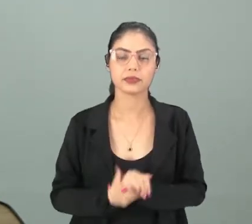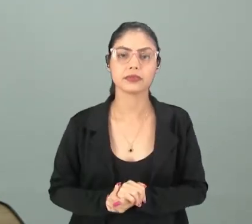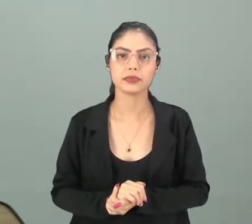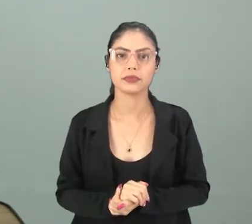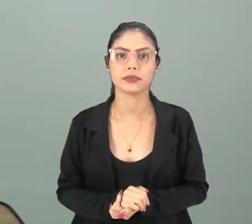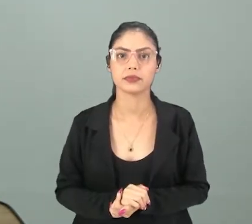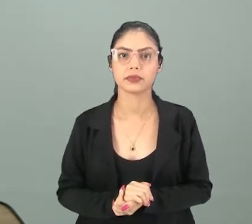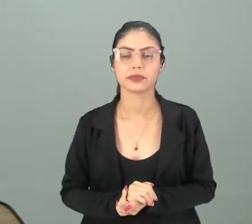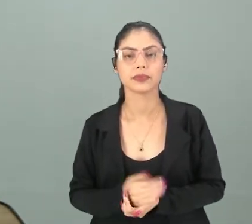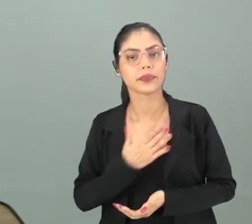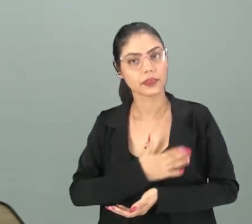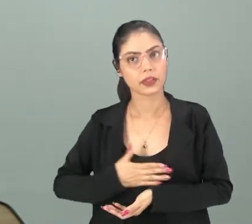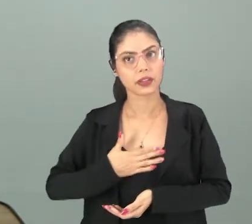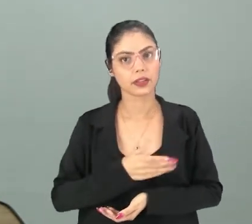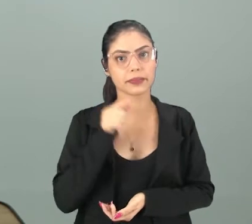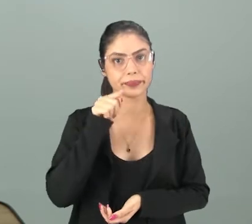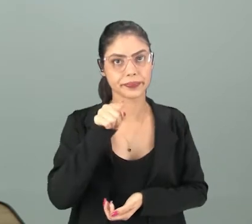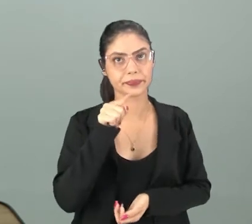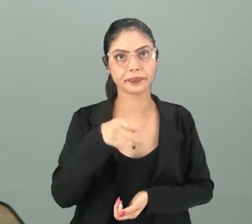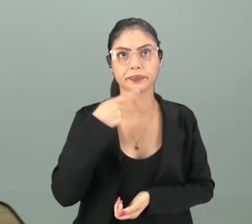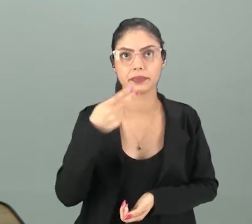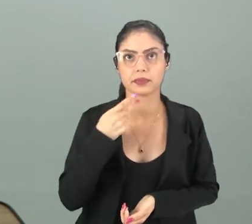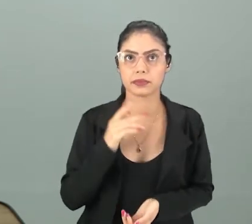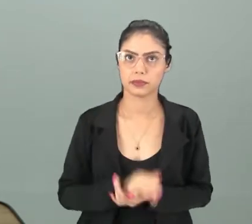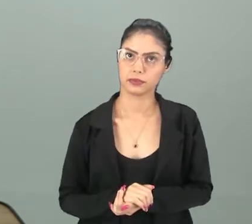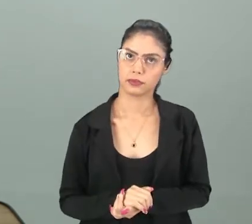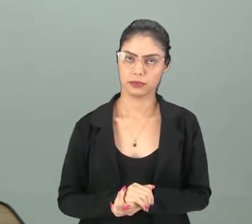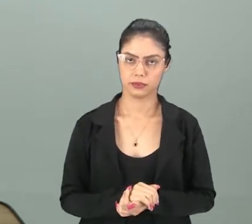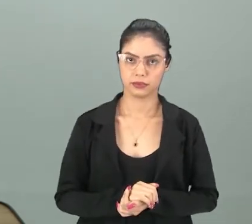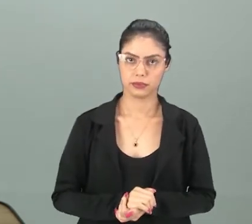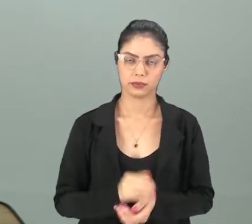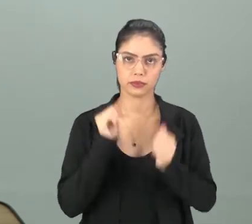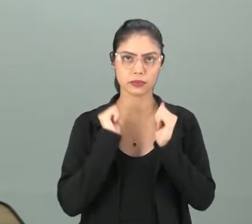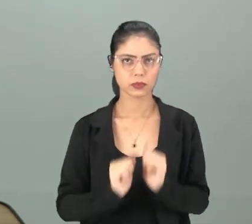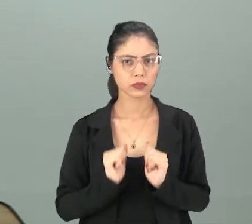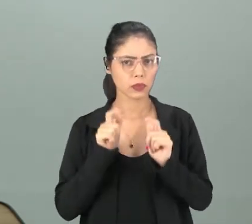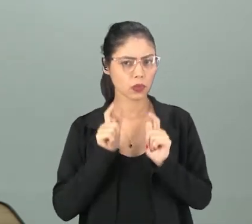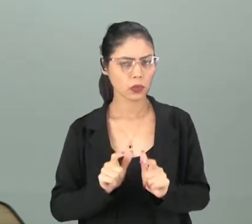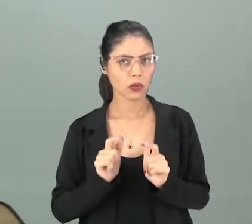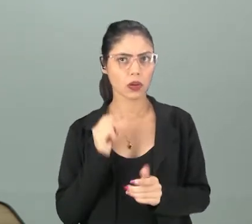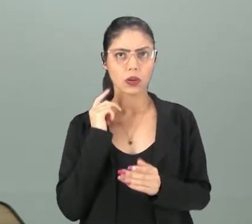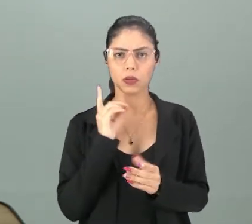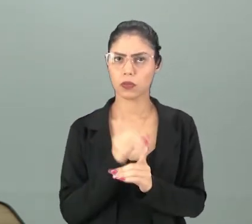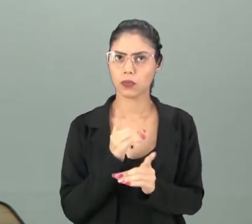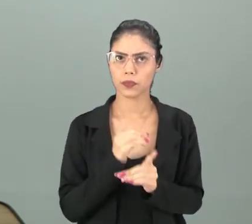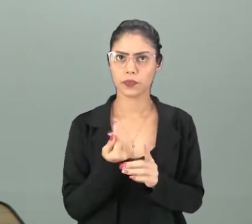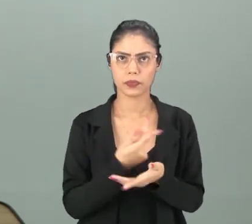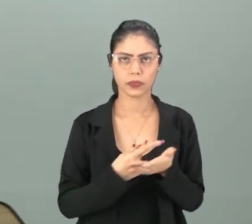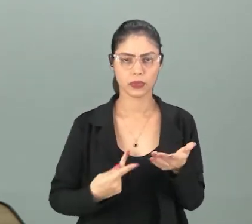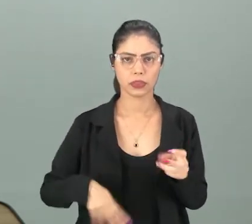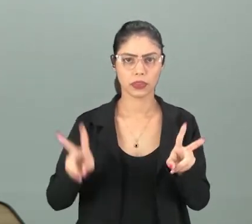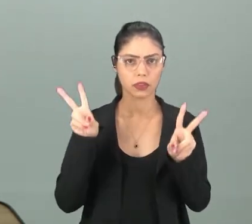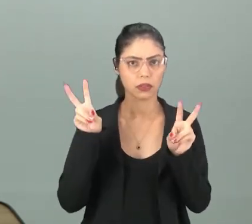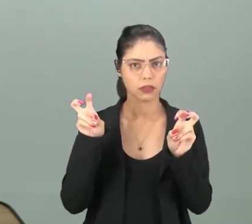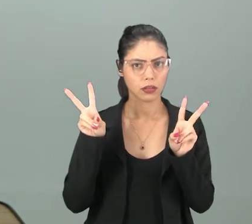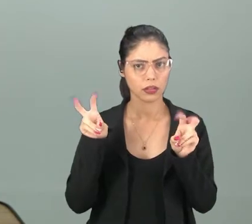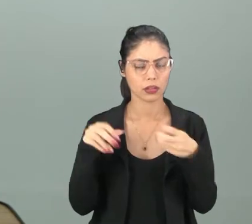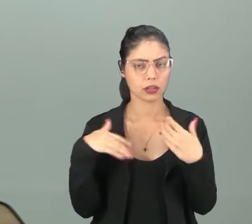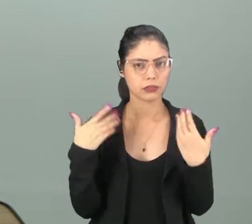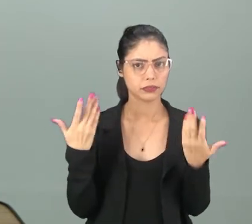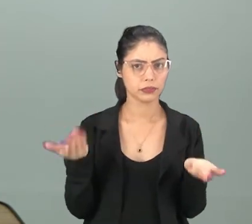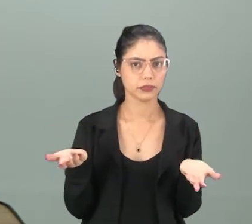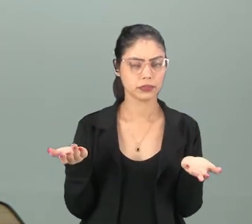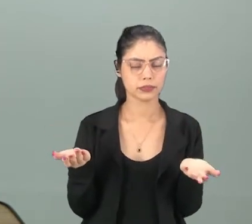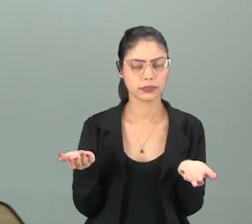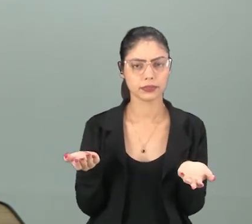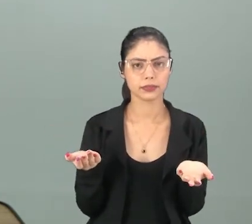E eu gostaria que você me dissesse Onde eu posso encontrar no poema Aqui qual é